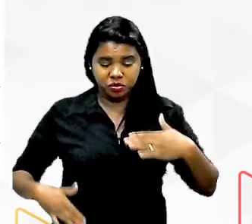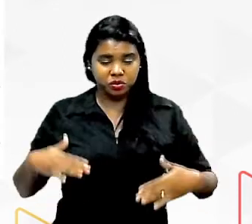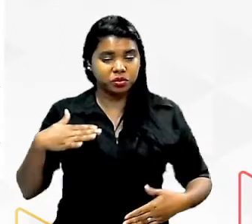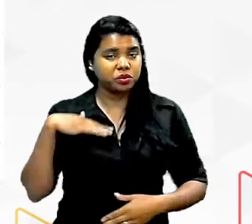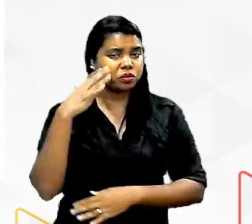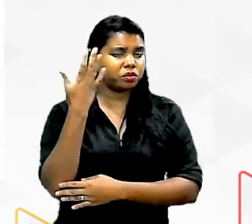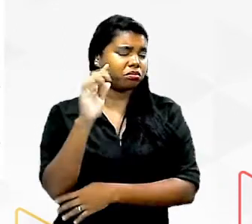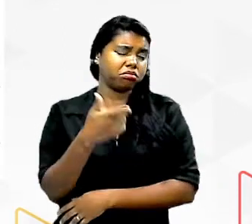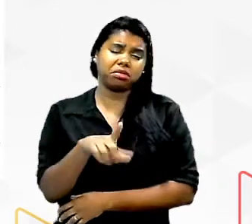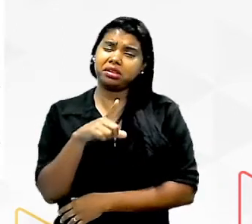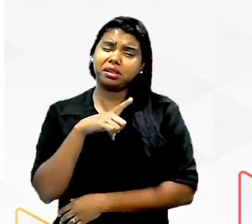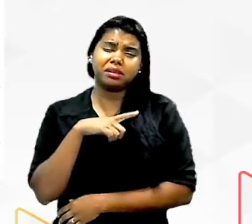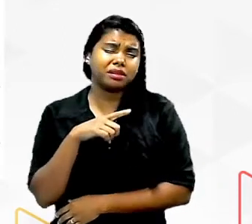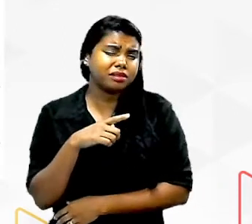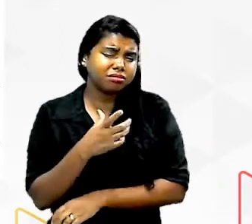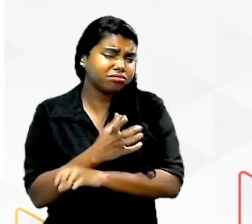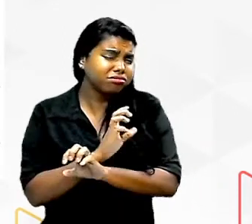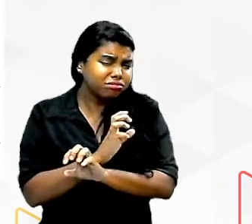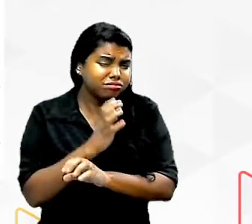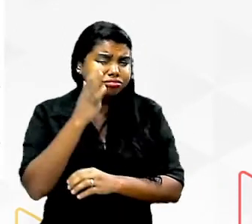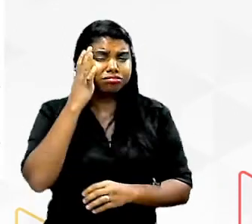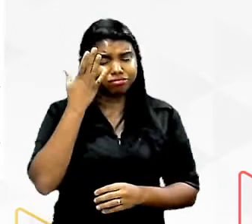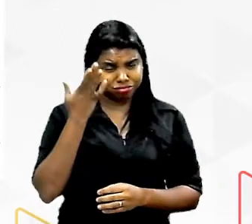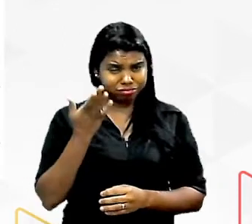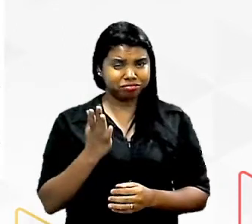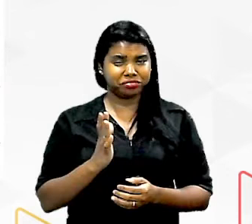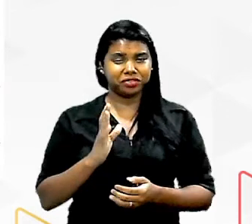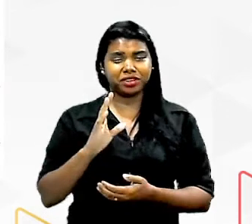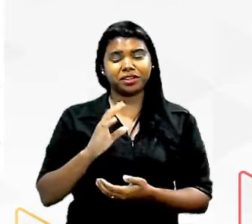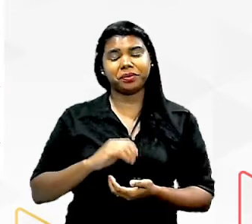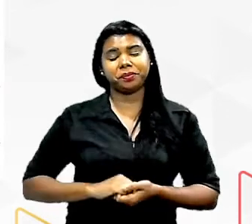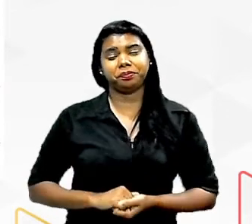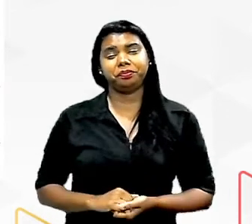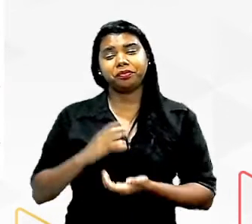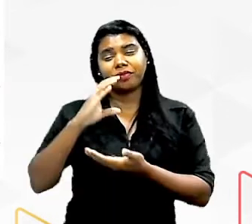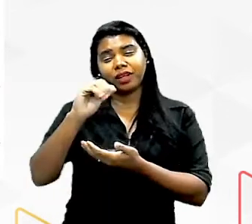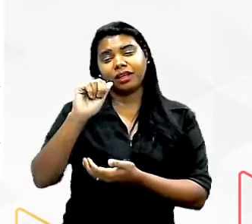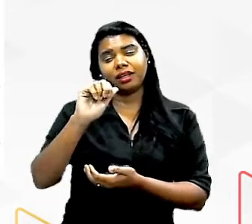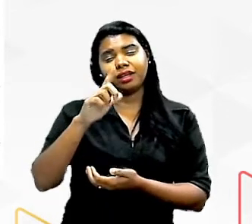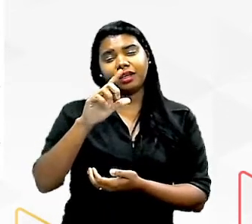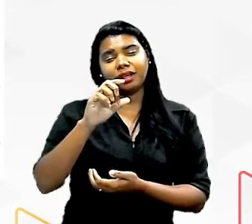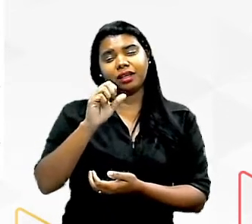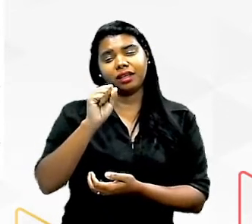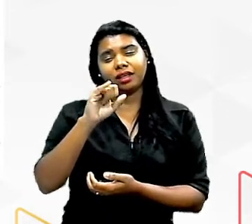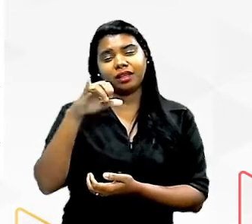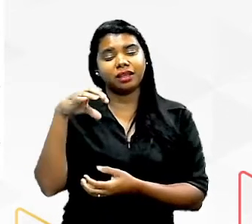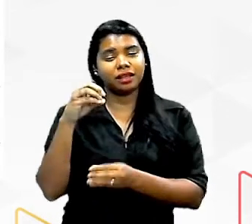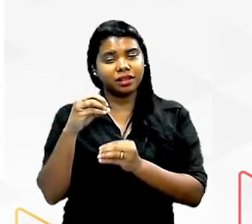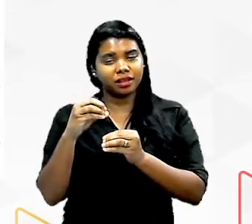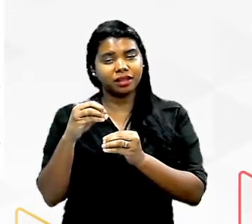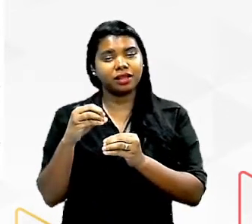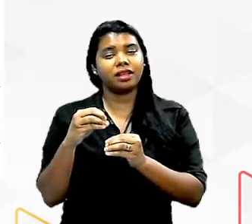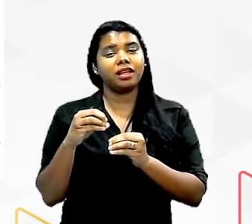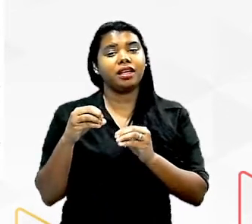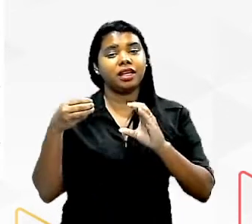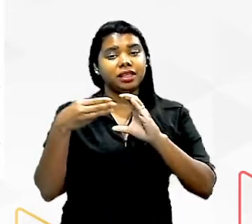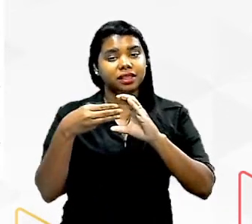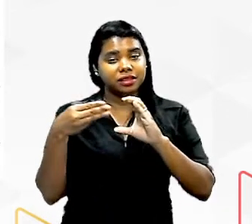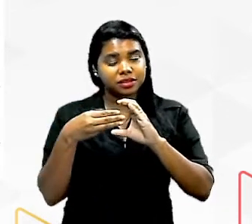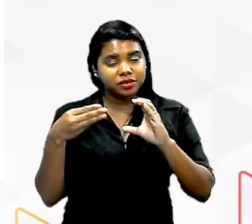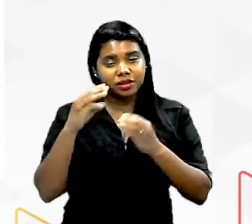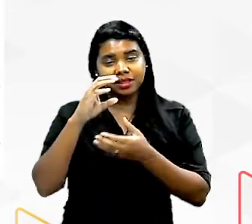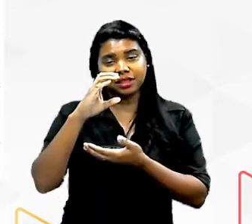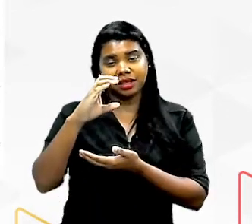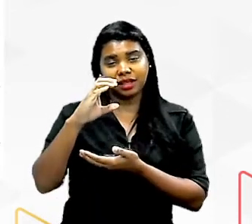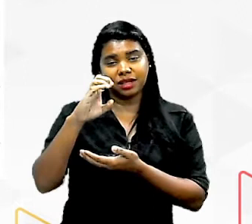as não tem esses ossos não tem essa estrutura calcificada mas eles tem nas suas células a celulose e a